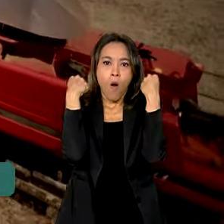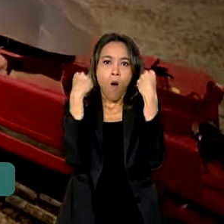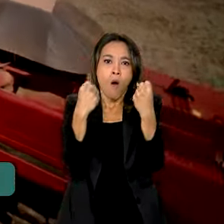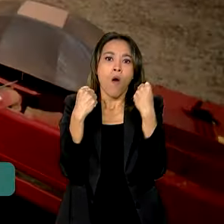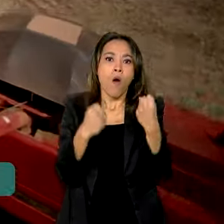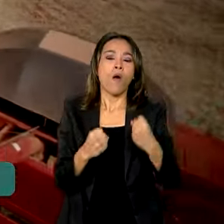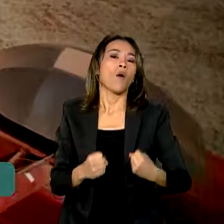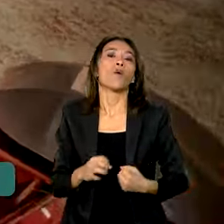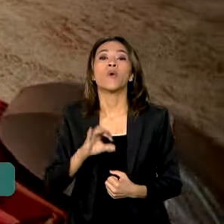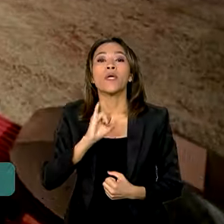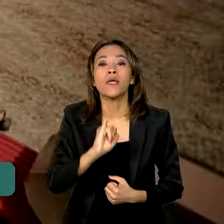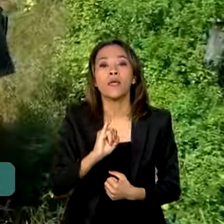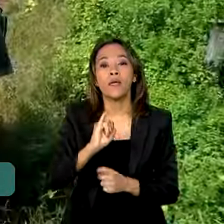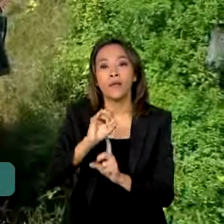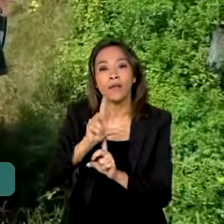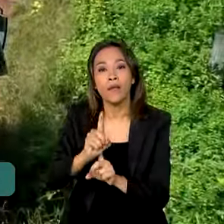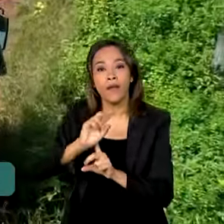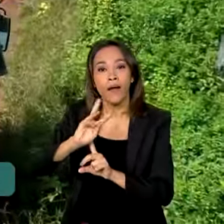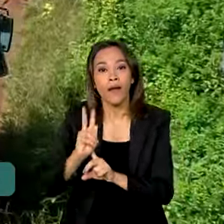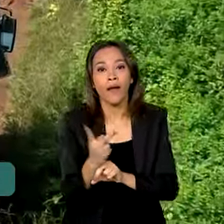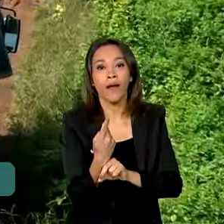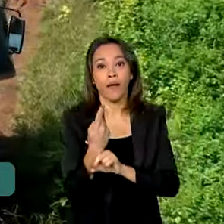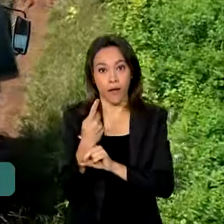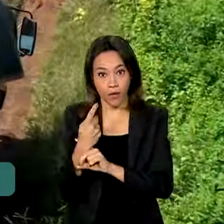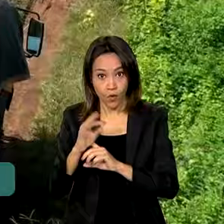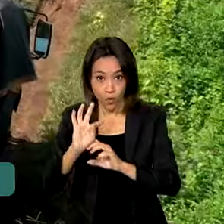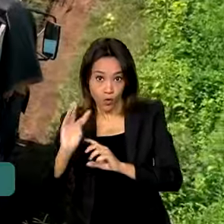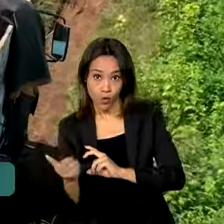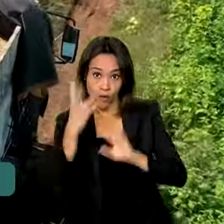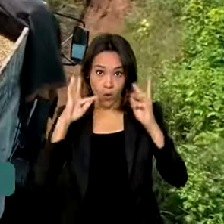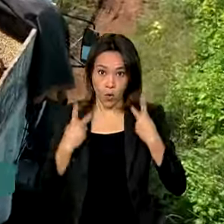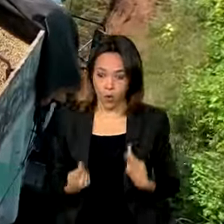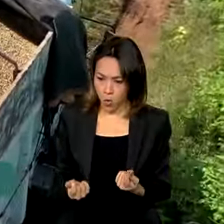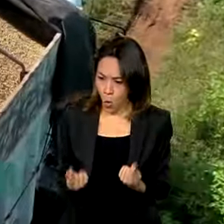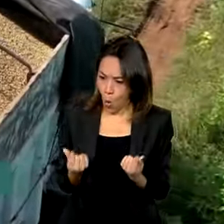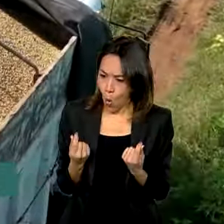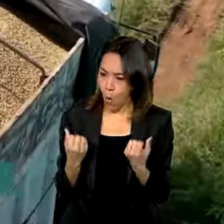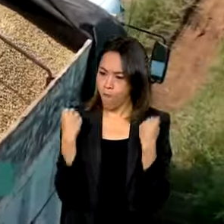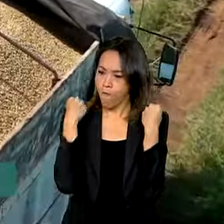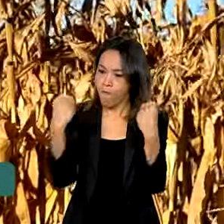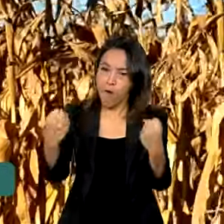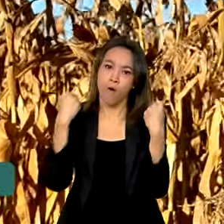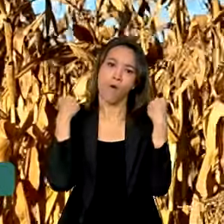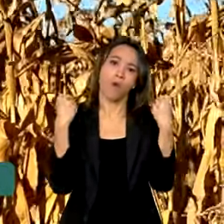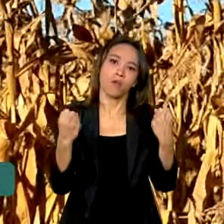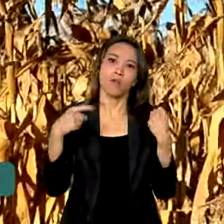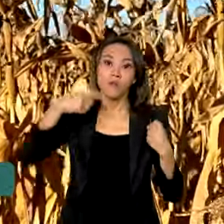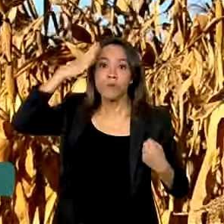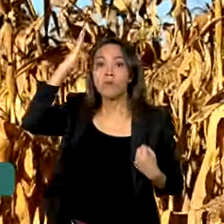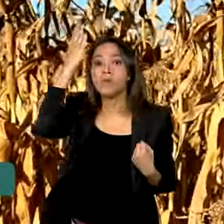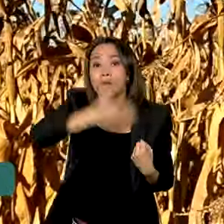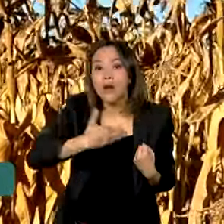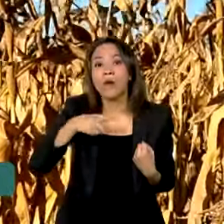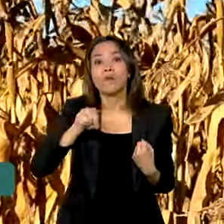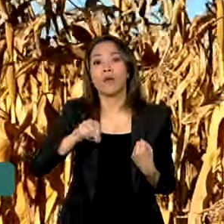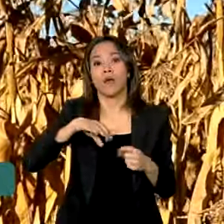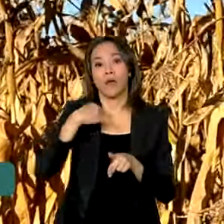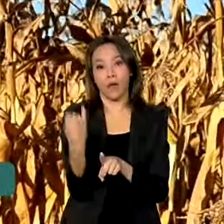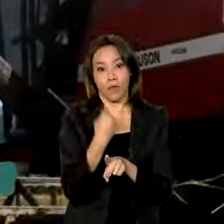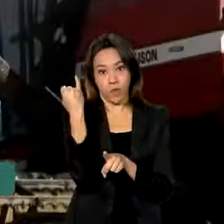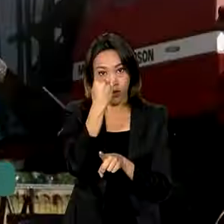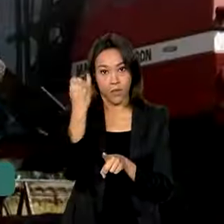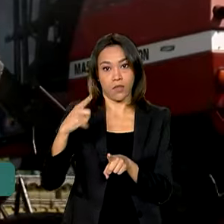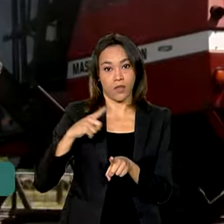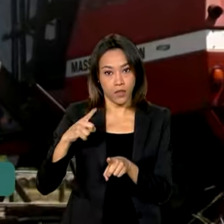nós temos um comércio que funciona, isso mostra que a importância de